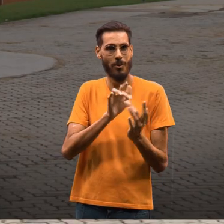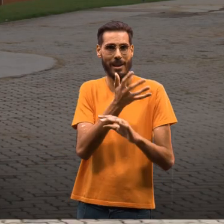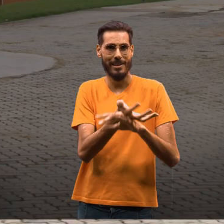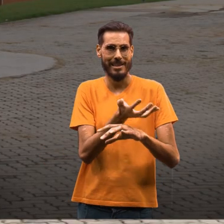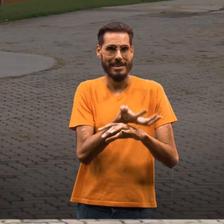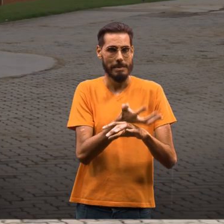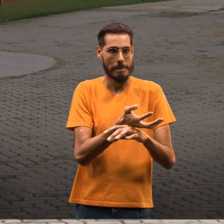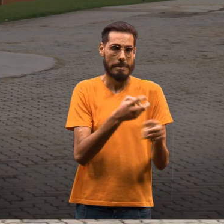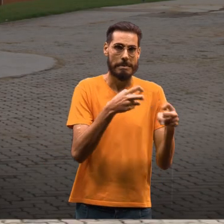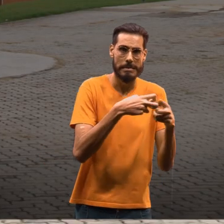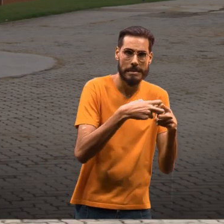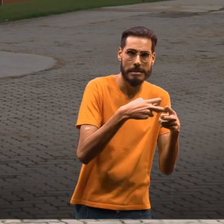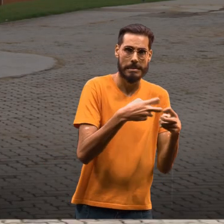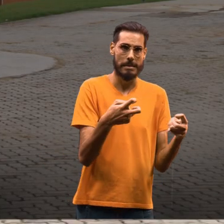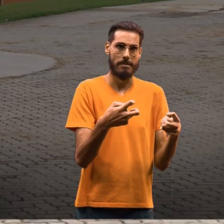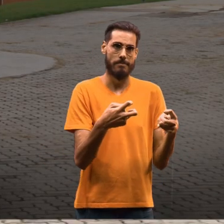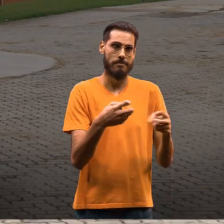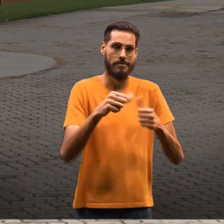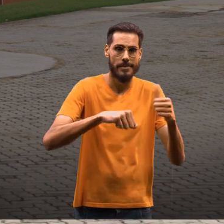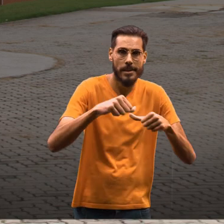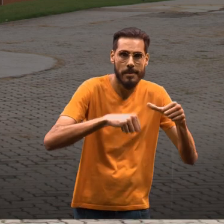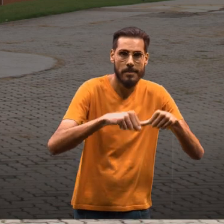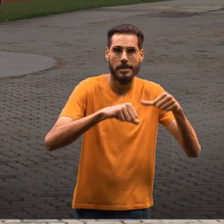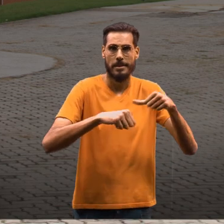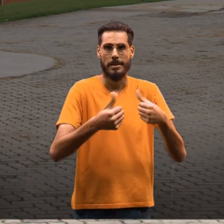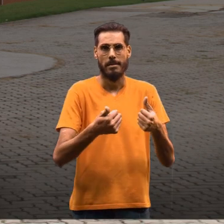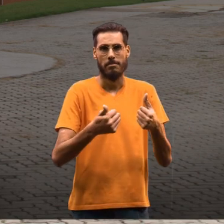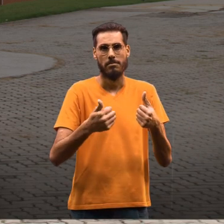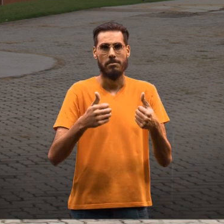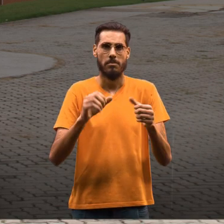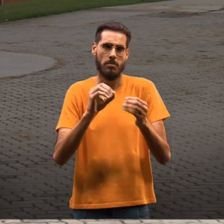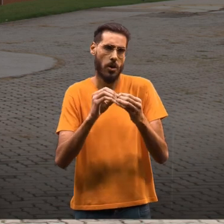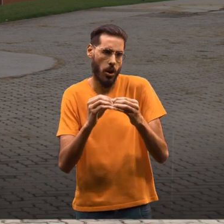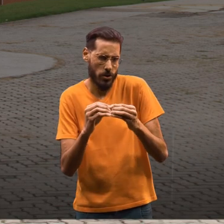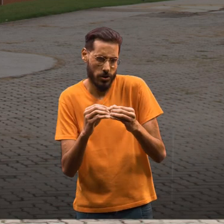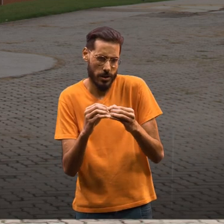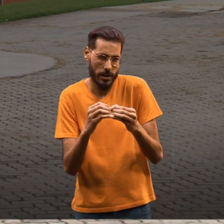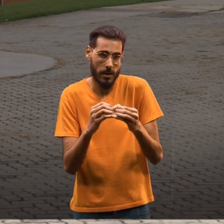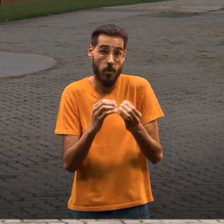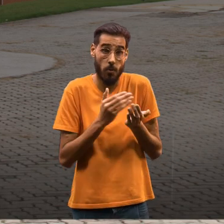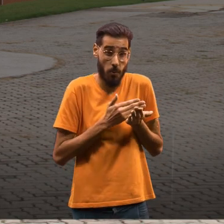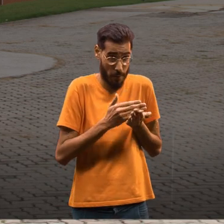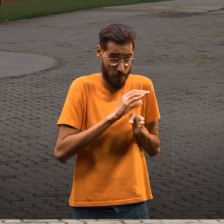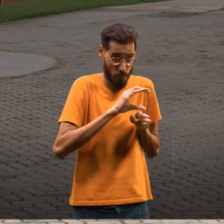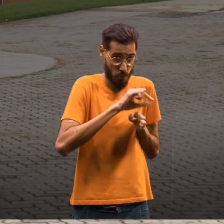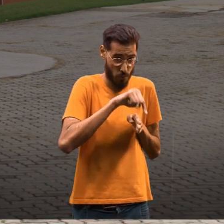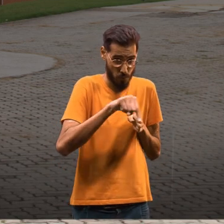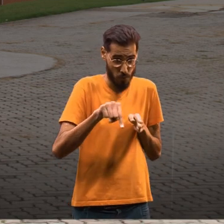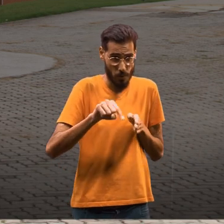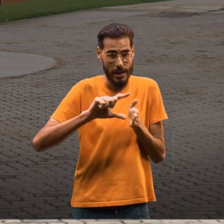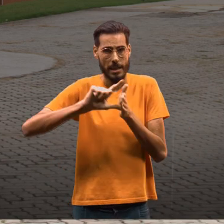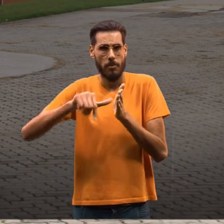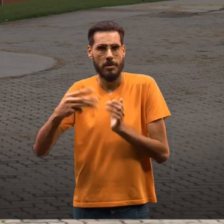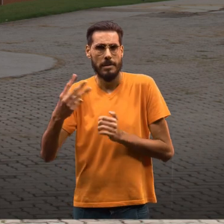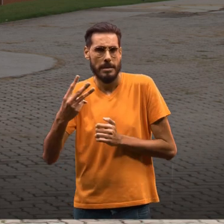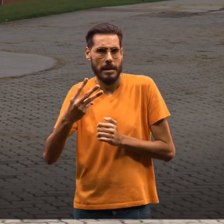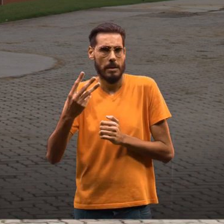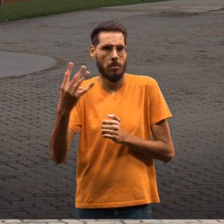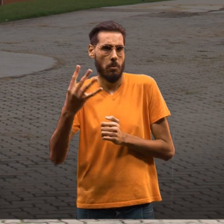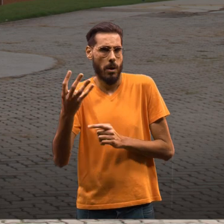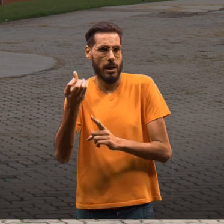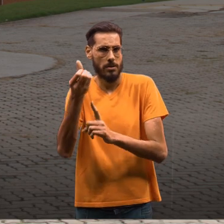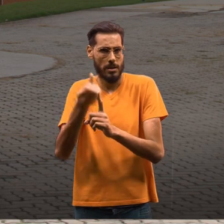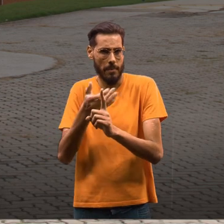disciplinas de física, disciplinas de química, algumas disciplinas de biologia, isso bem no início do curso. E aí, a partir do terceiro e quarto